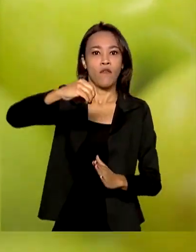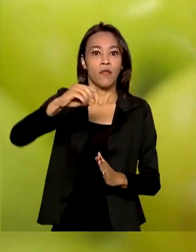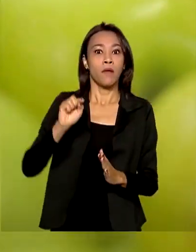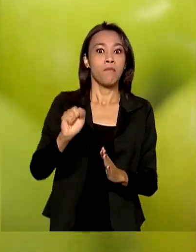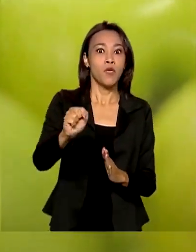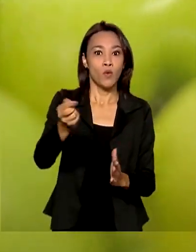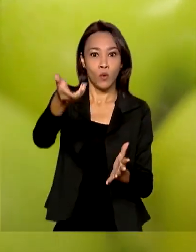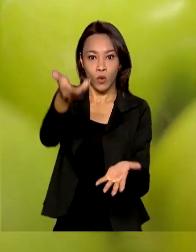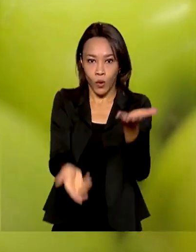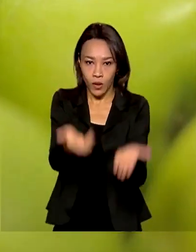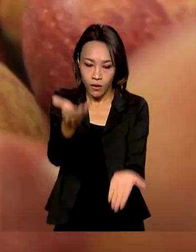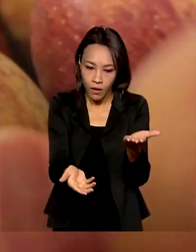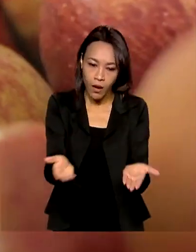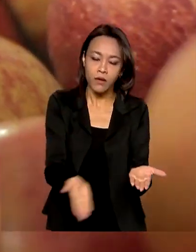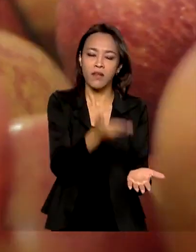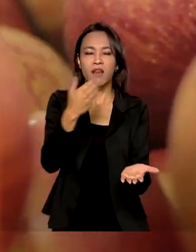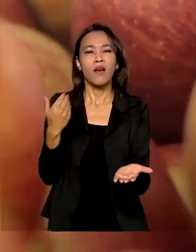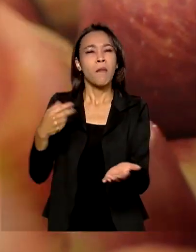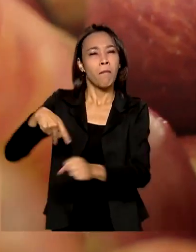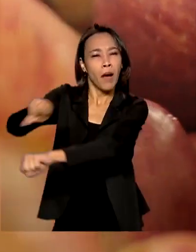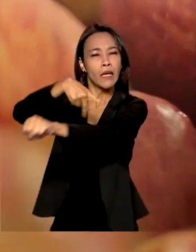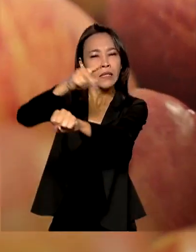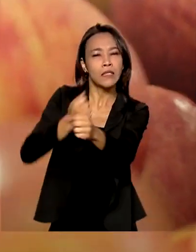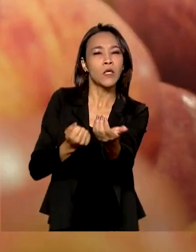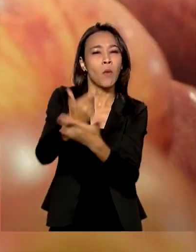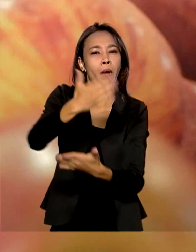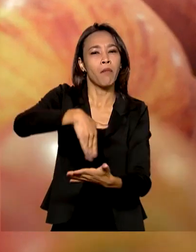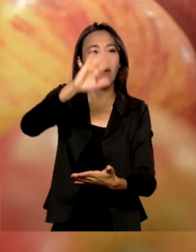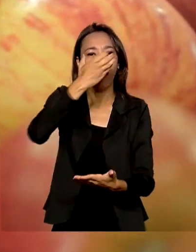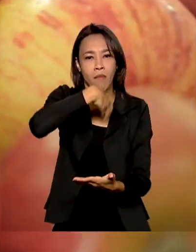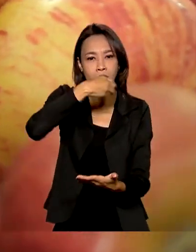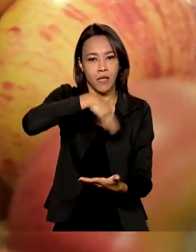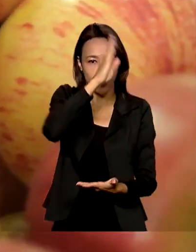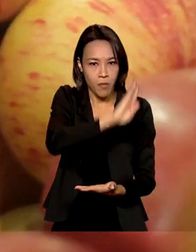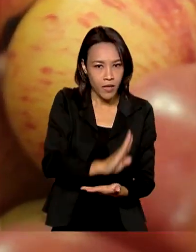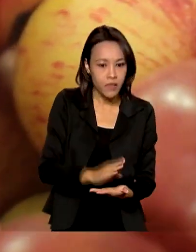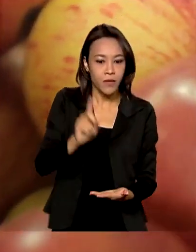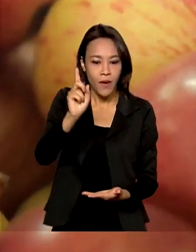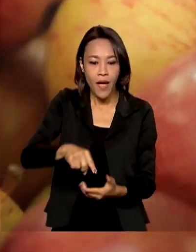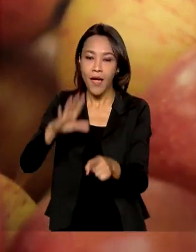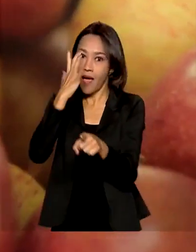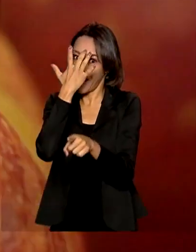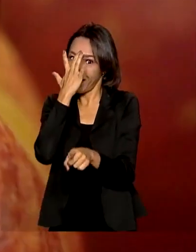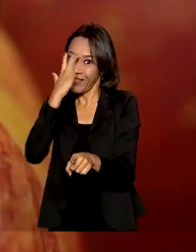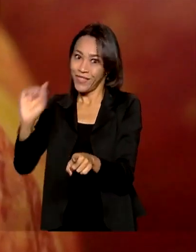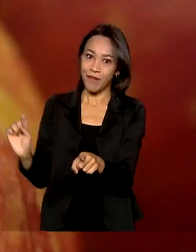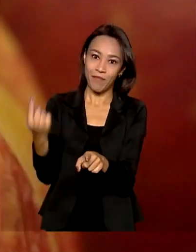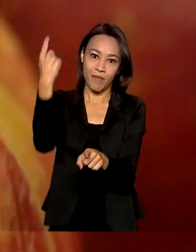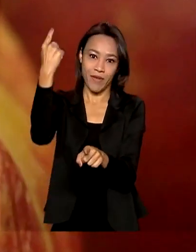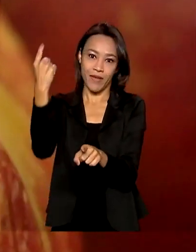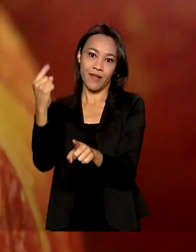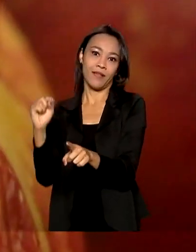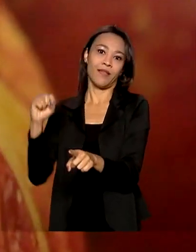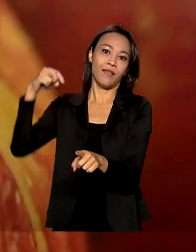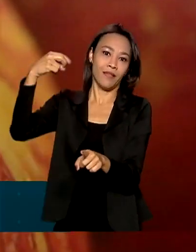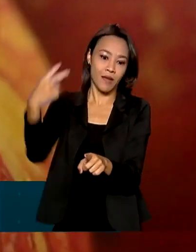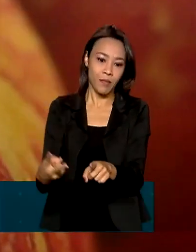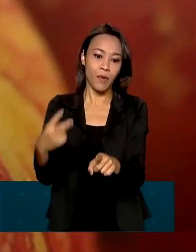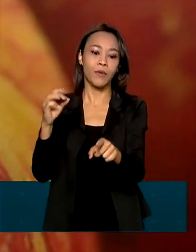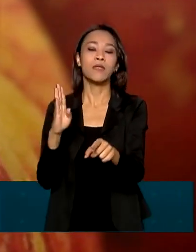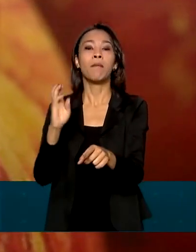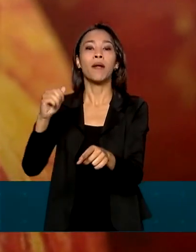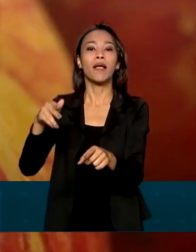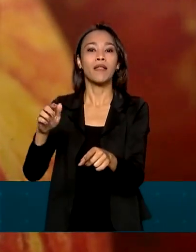lista de países que mais compraram maçã brasileira este ano, está a Índia em primeiro lugar, seguida de Bangladesh